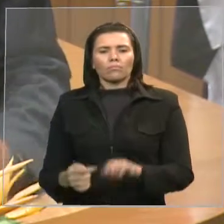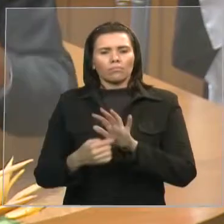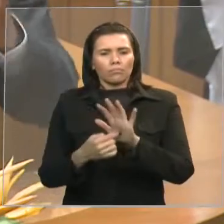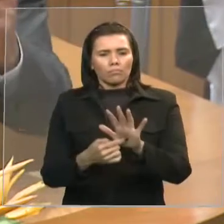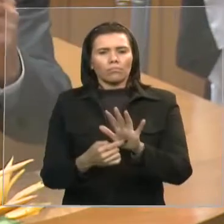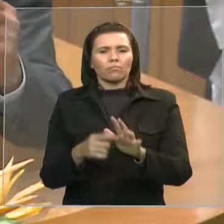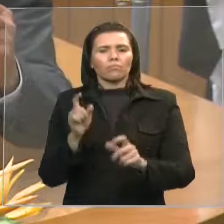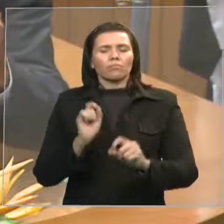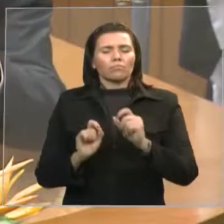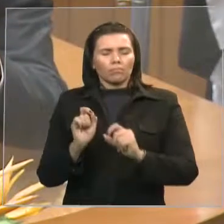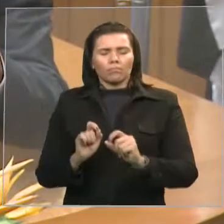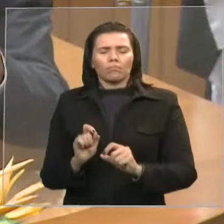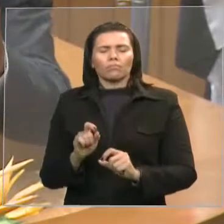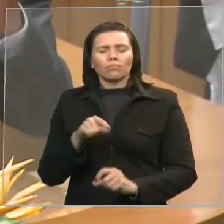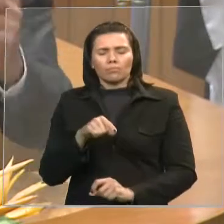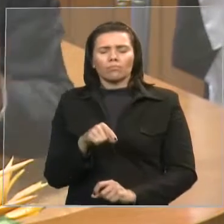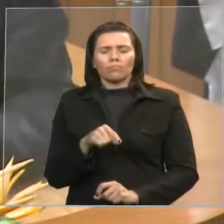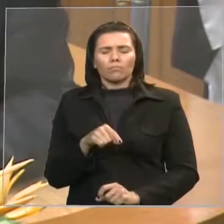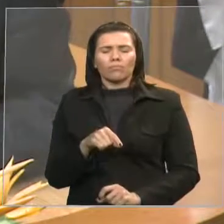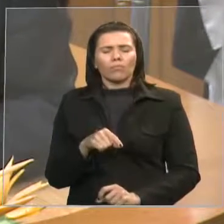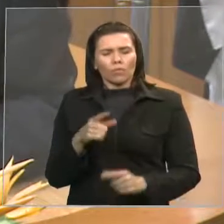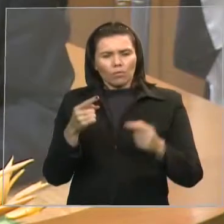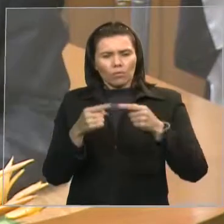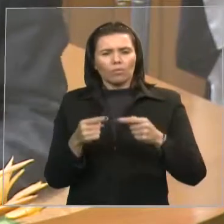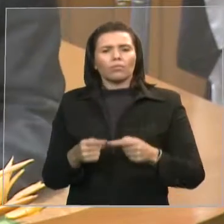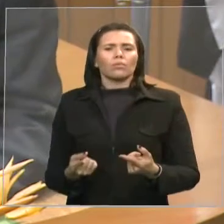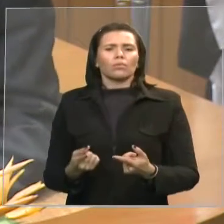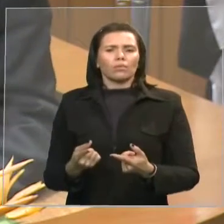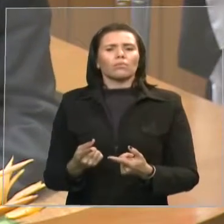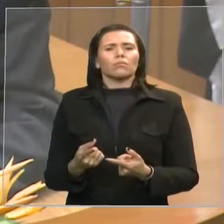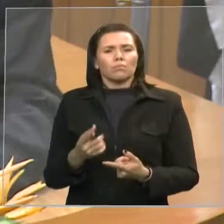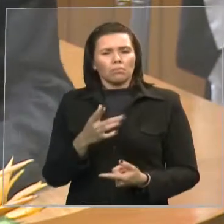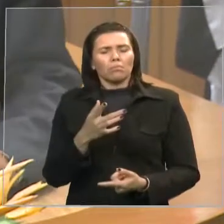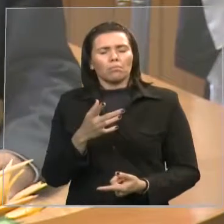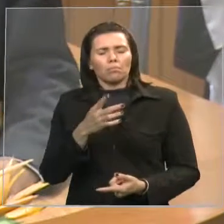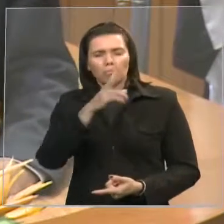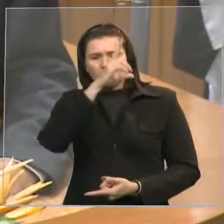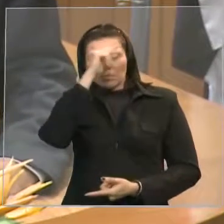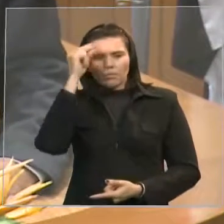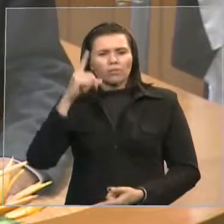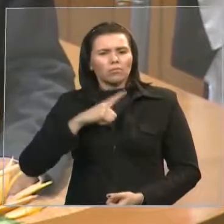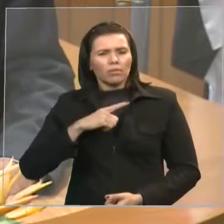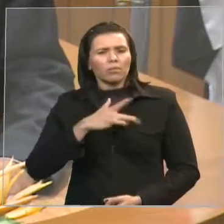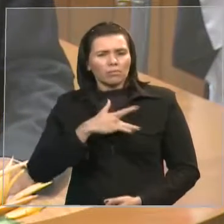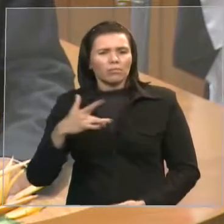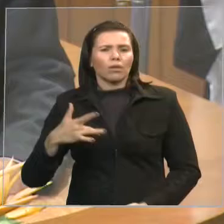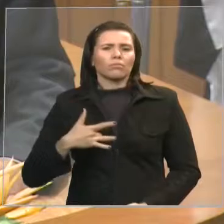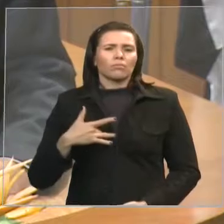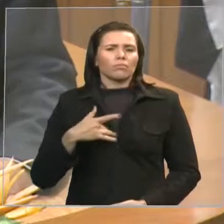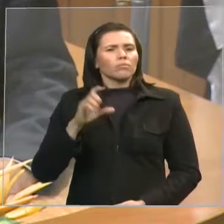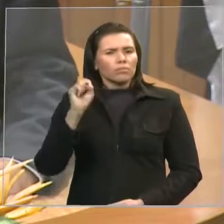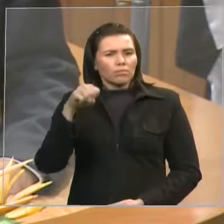devia ter feito o tribunal deveria ter feito o mesmo que fez o magistrado de primeira instância